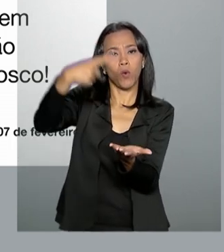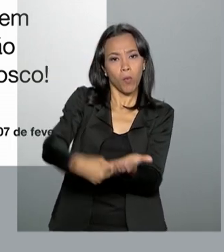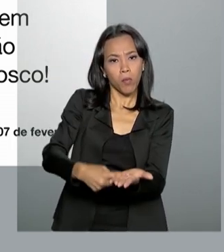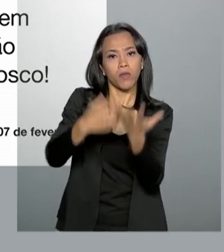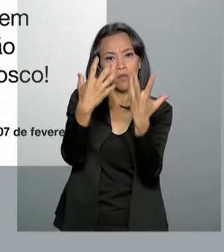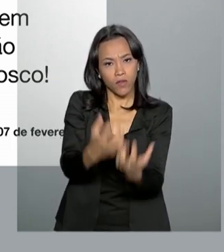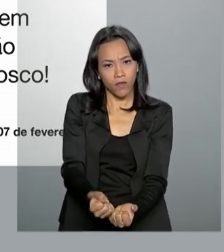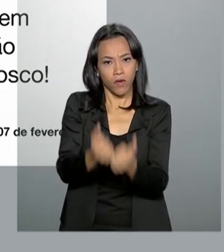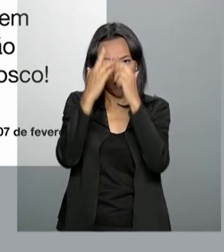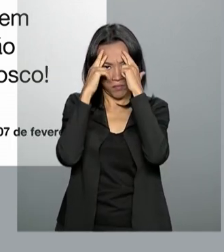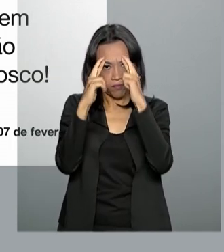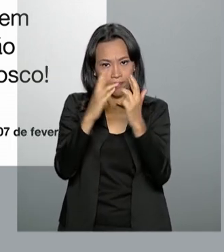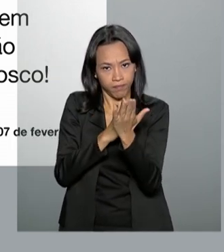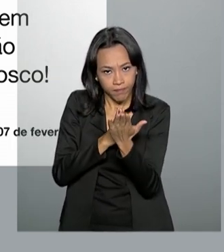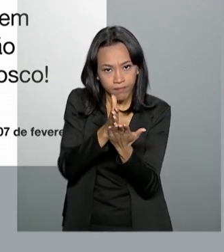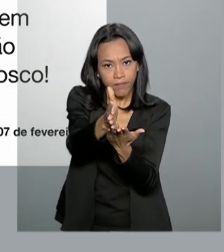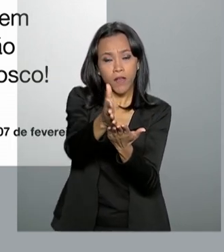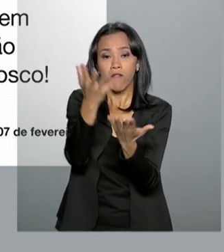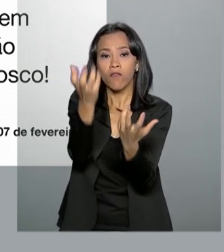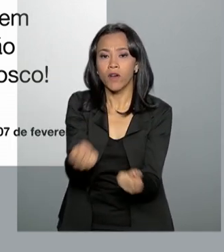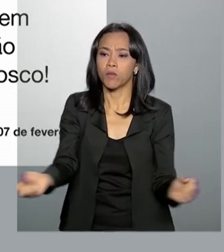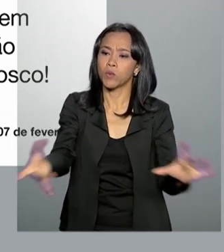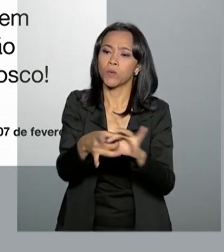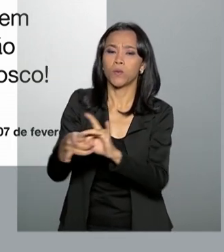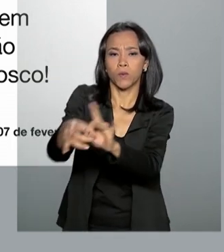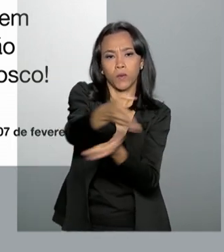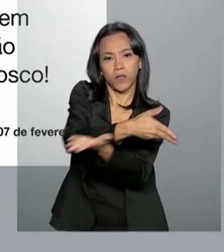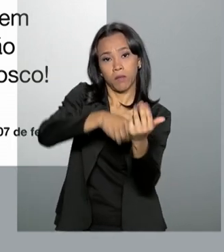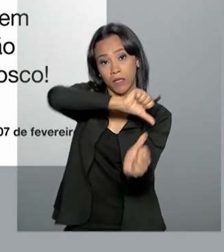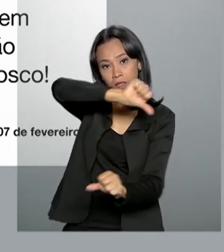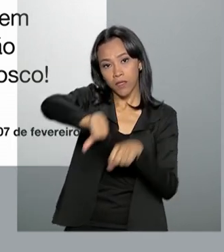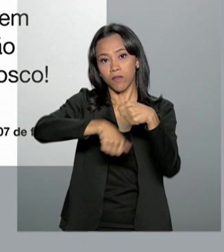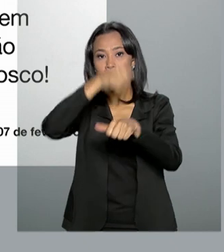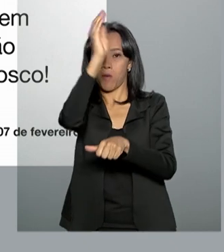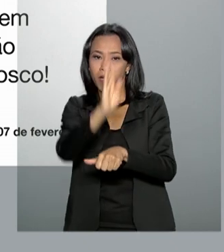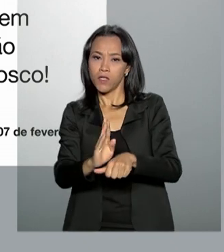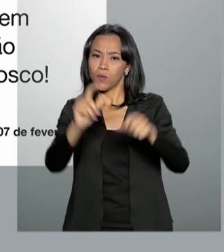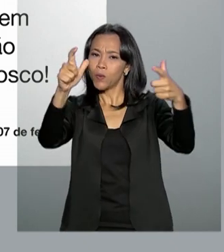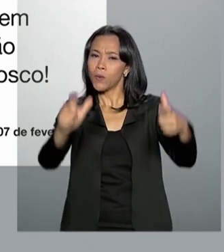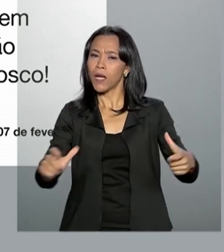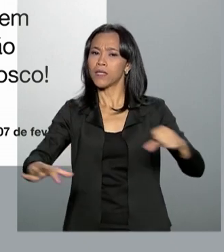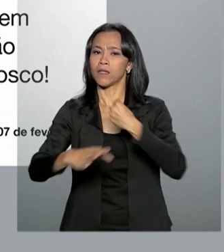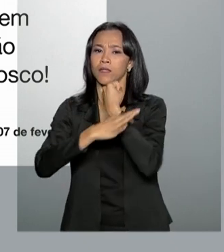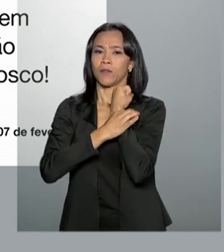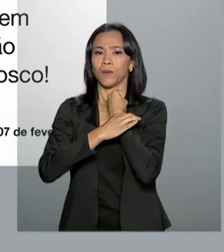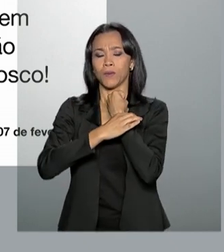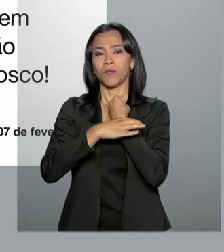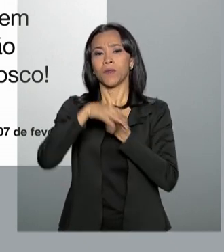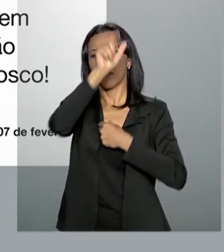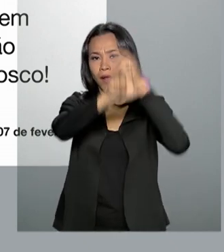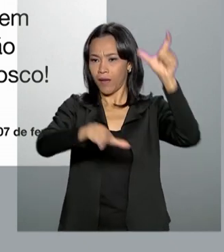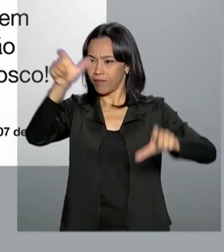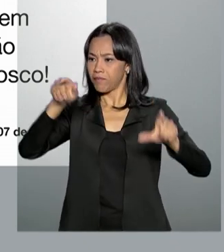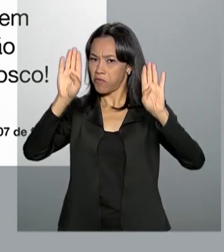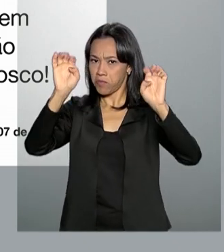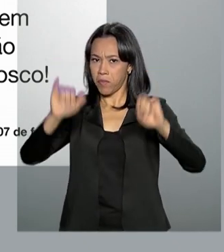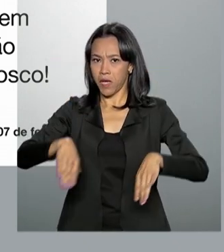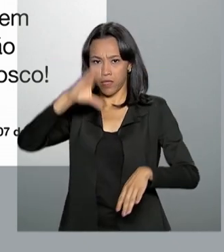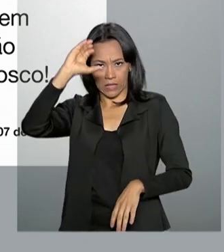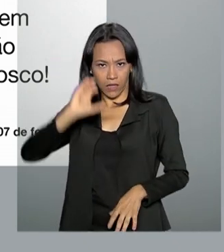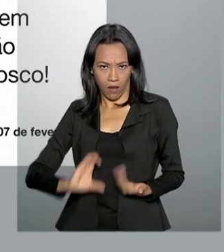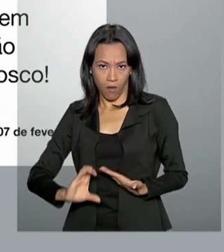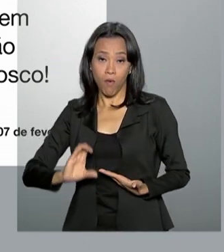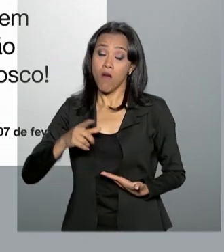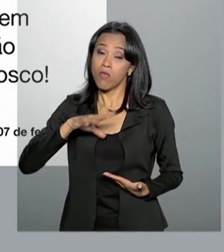vamos cumpri-la. Precisamos estar unidos para transformar o Brasil em um local mais seguro para os cidadãos de bem. Não perderemos